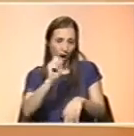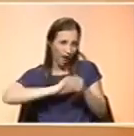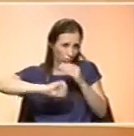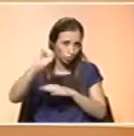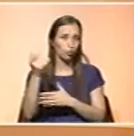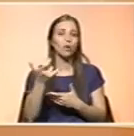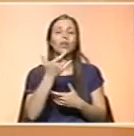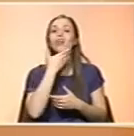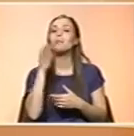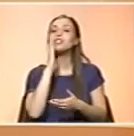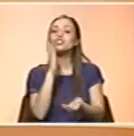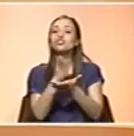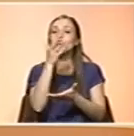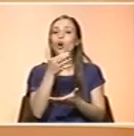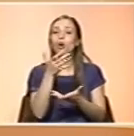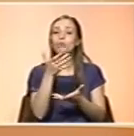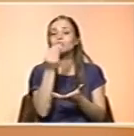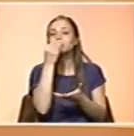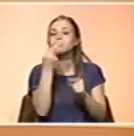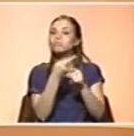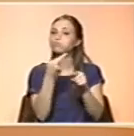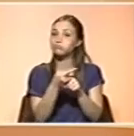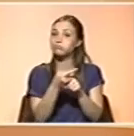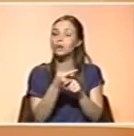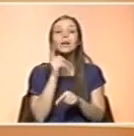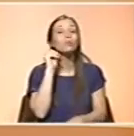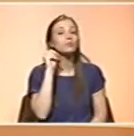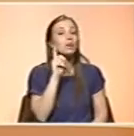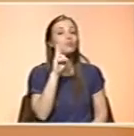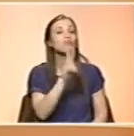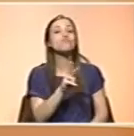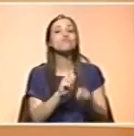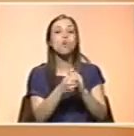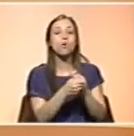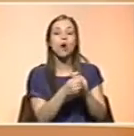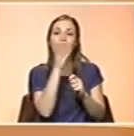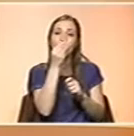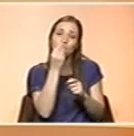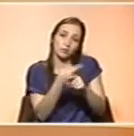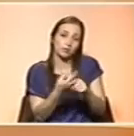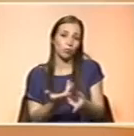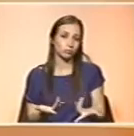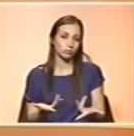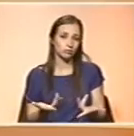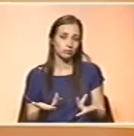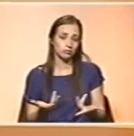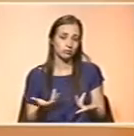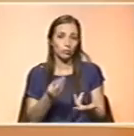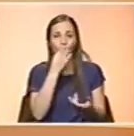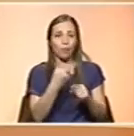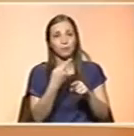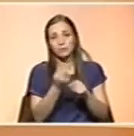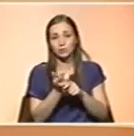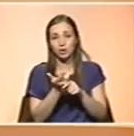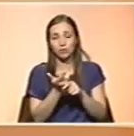unicamente de comportamentos alimentares, a chave está na modificação dos hábitos alimentares. reduzir a ingesta de alimentos puros e